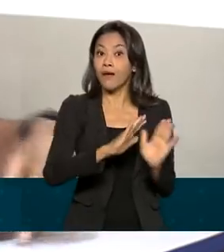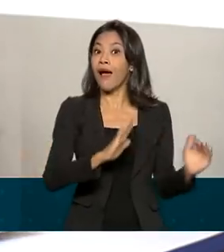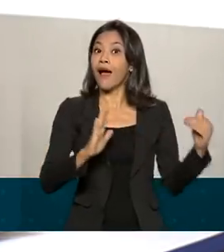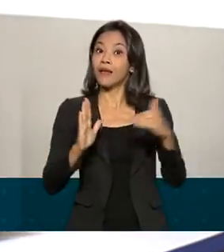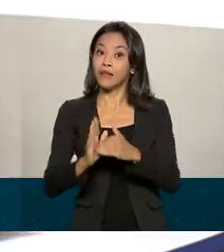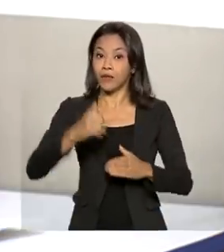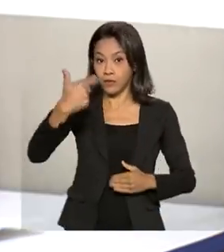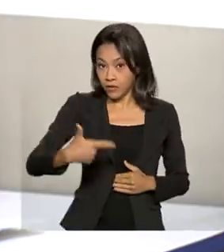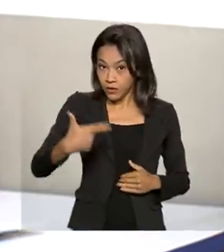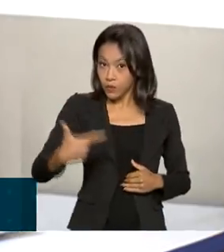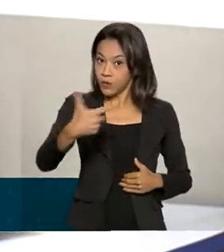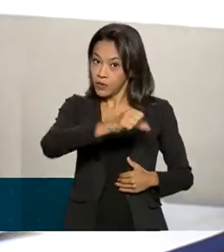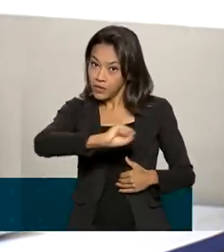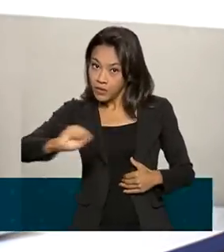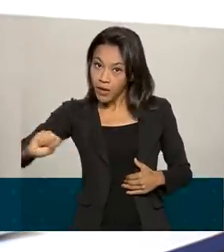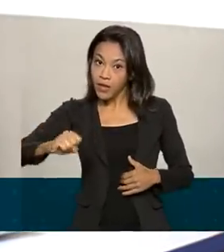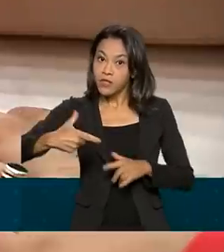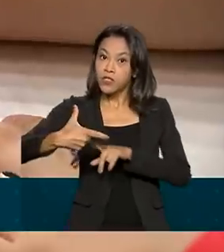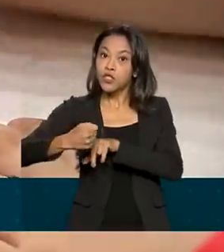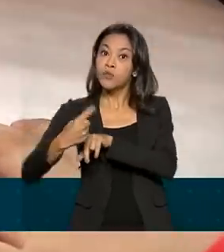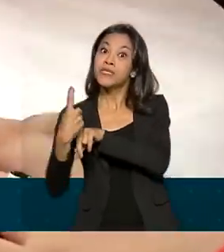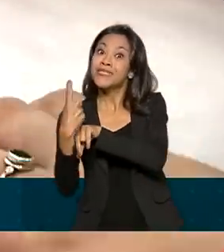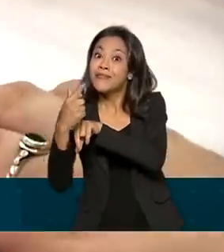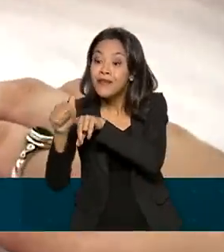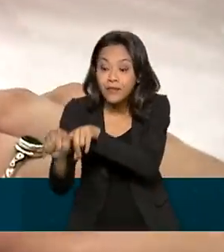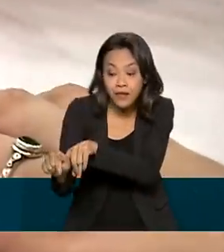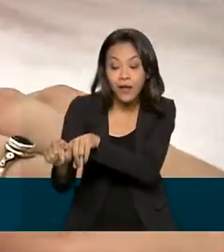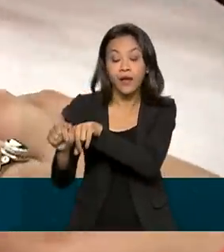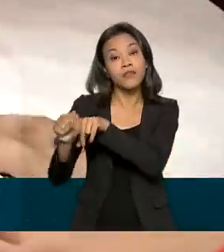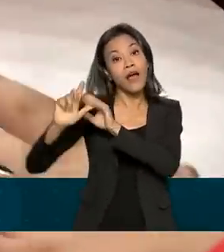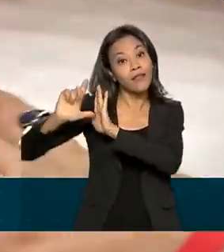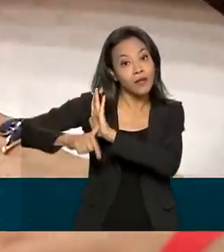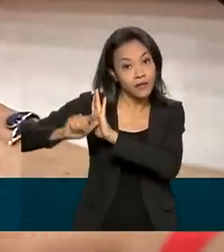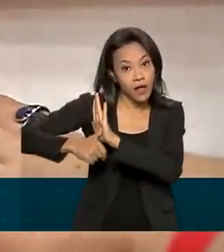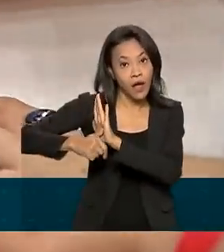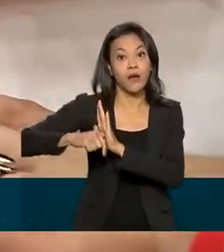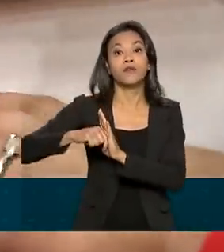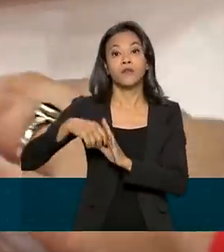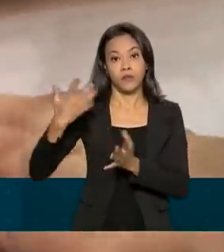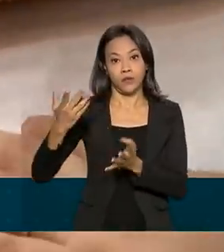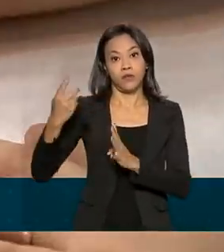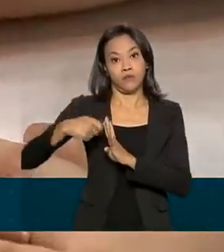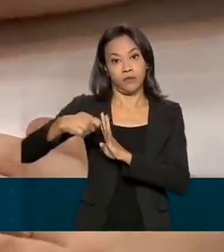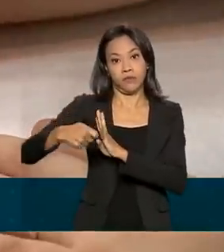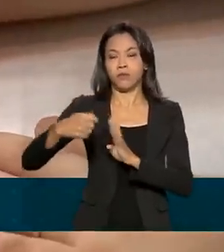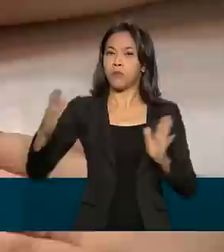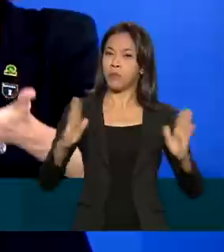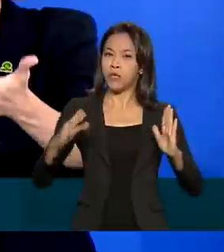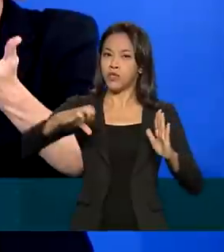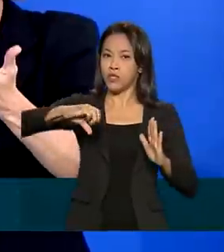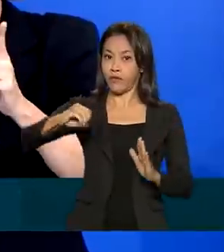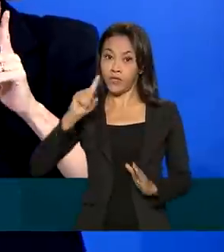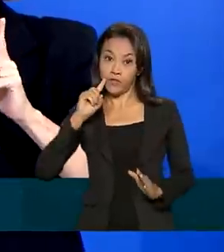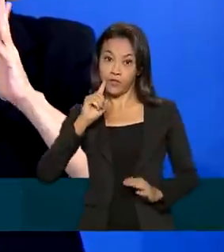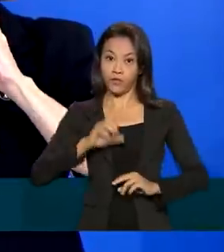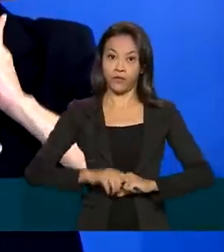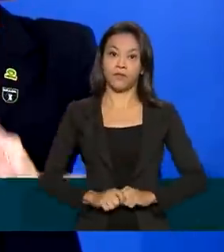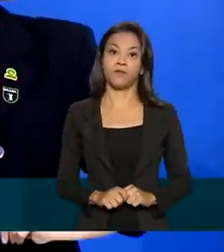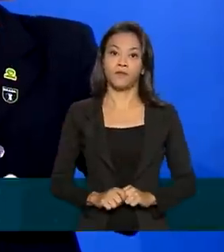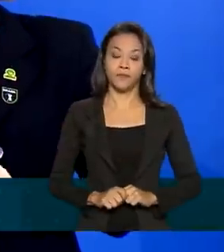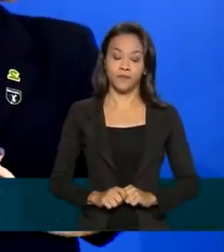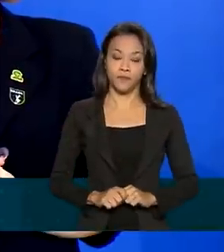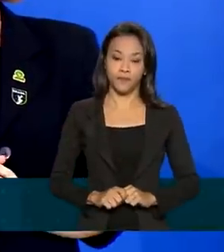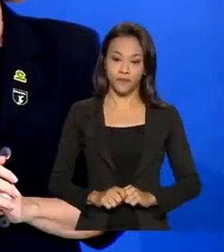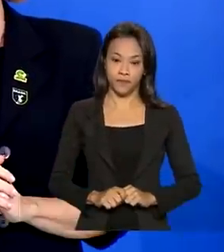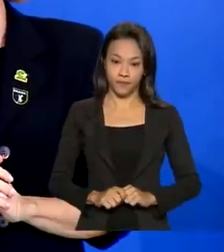semestre de 2017 e que estejam com o pagamento atrasado há pelo menos 90 dias. Nós estamos falando aqui